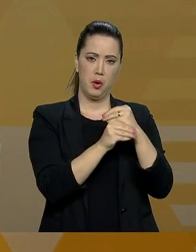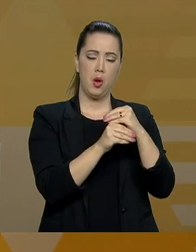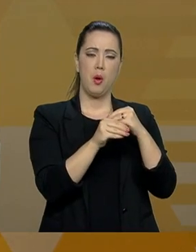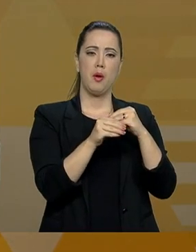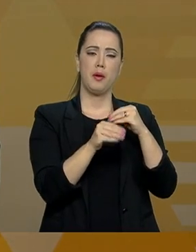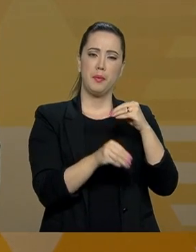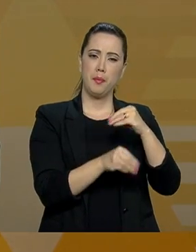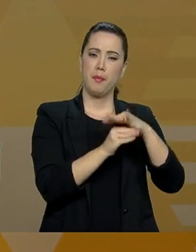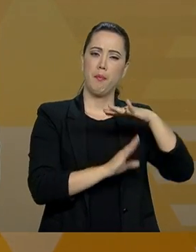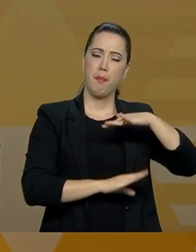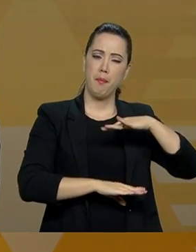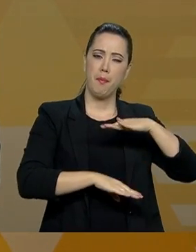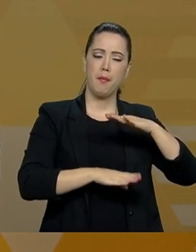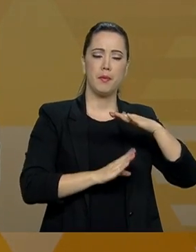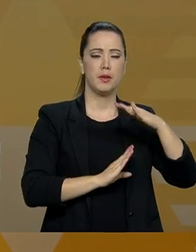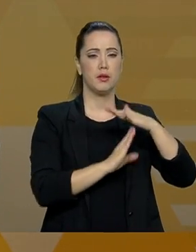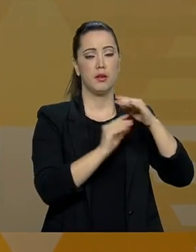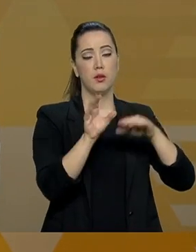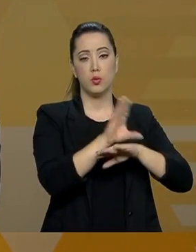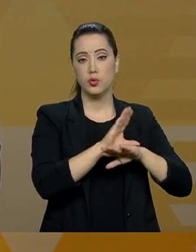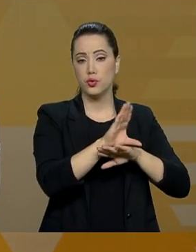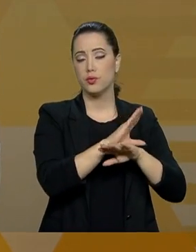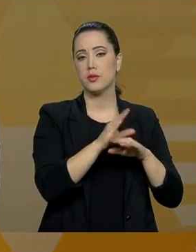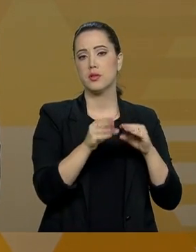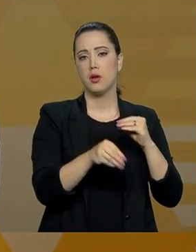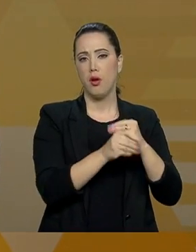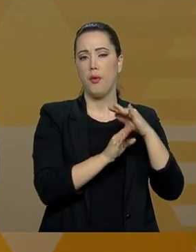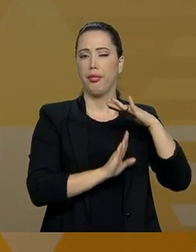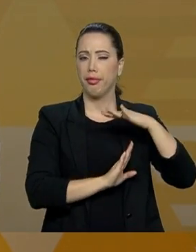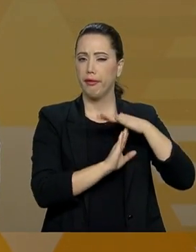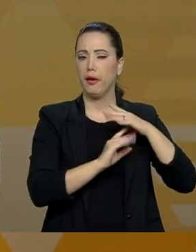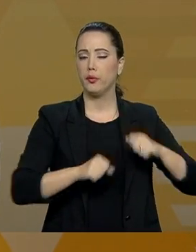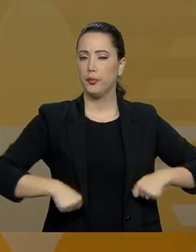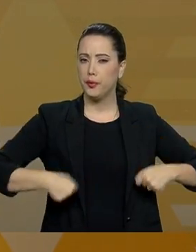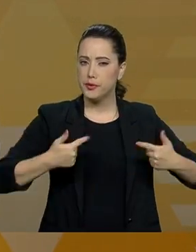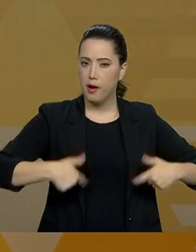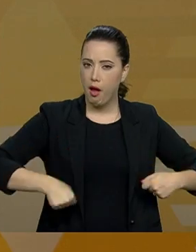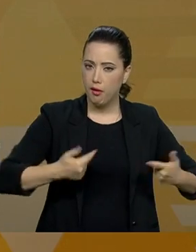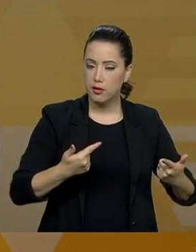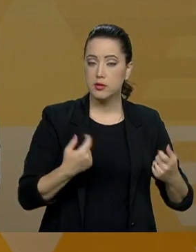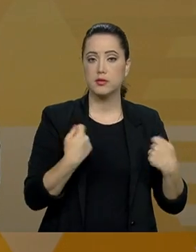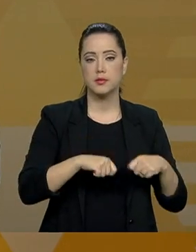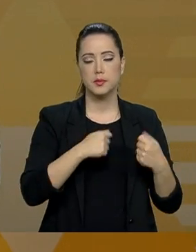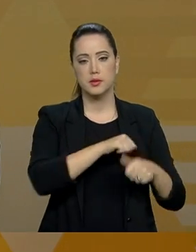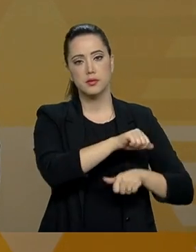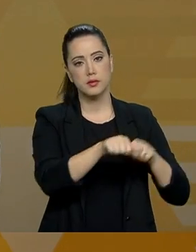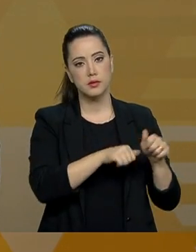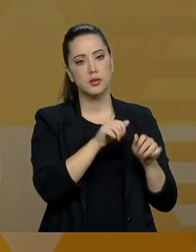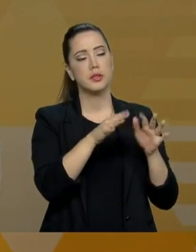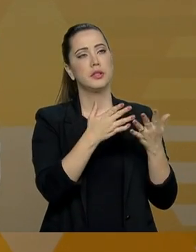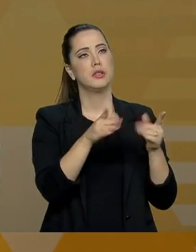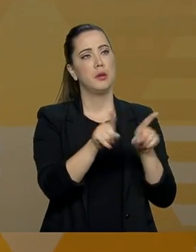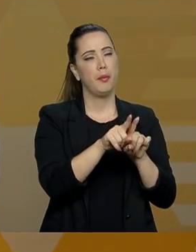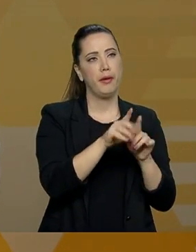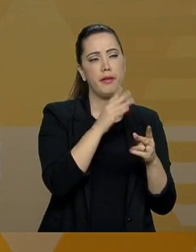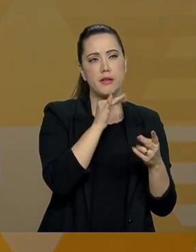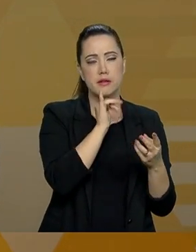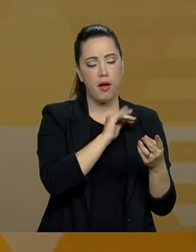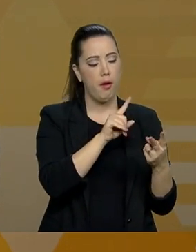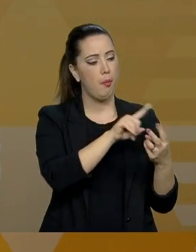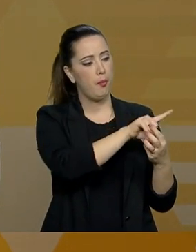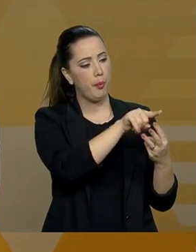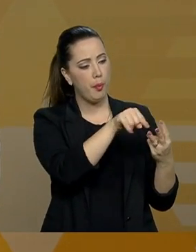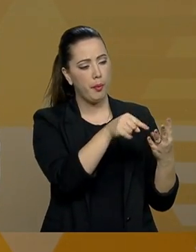gastos, com a reforma trabalhista, que vai ter que prosseguir com a reforma tributária, com a desburocratização, com a